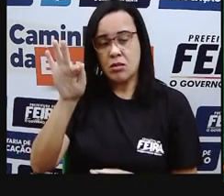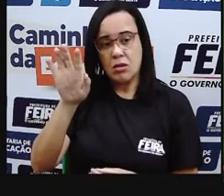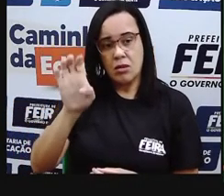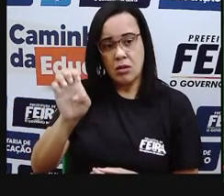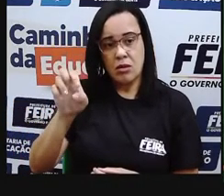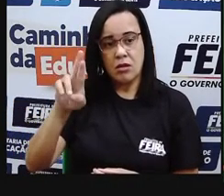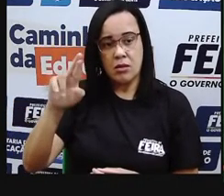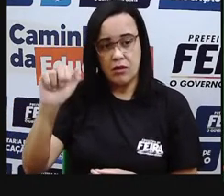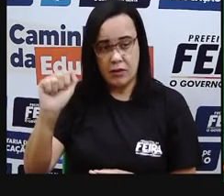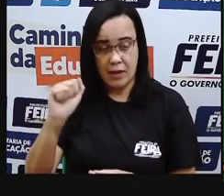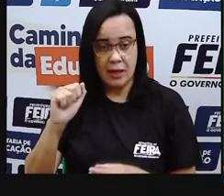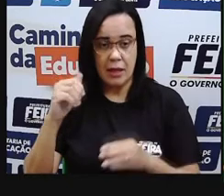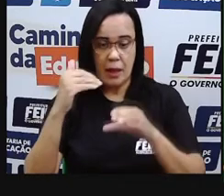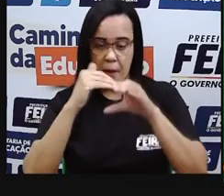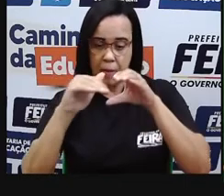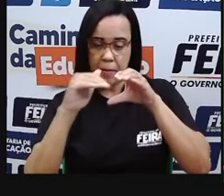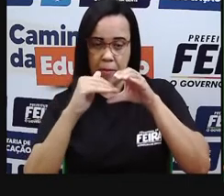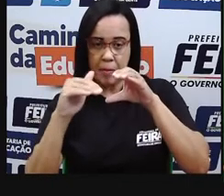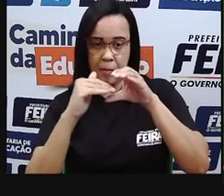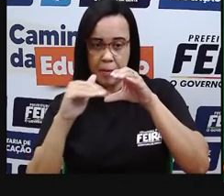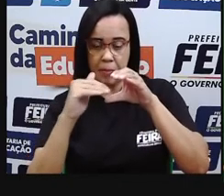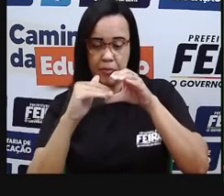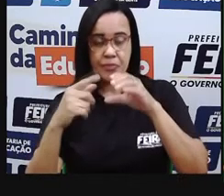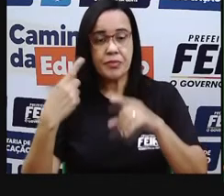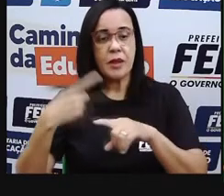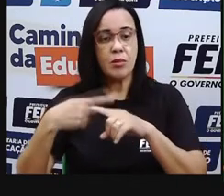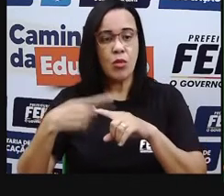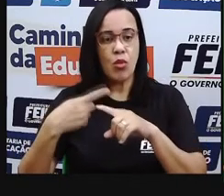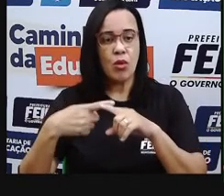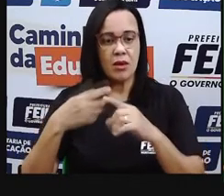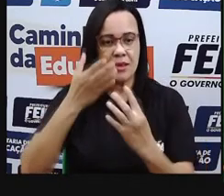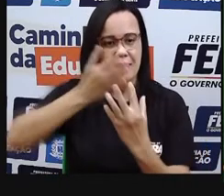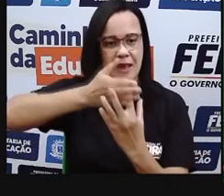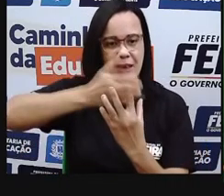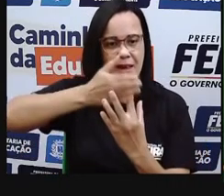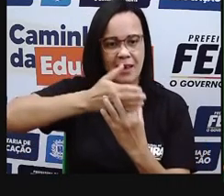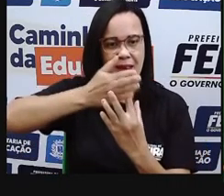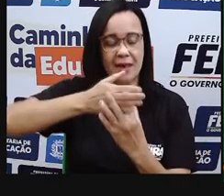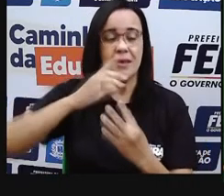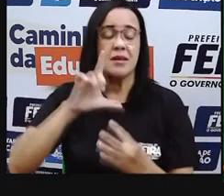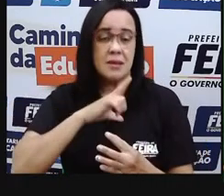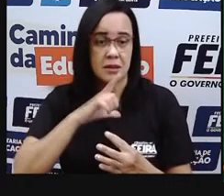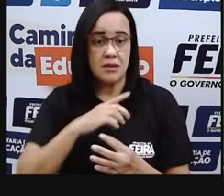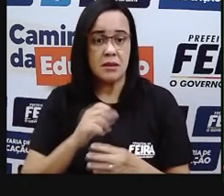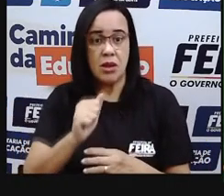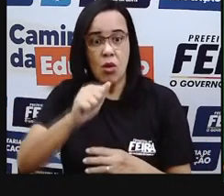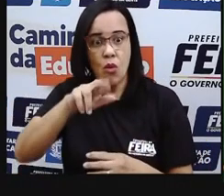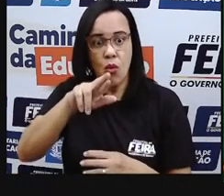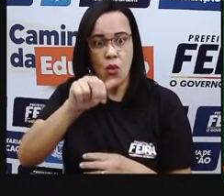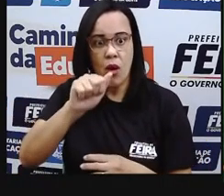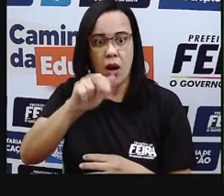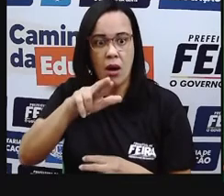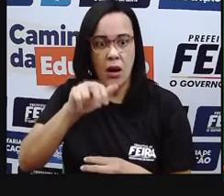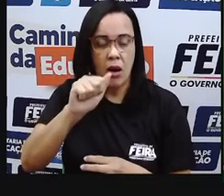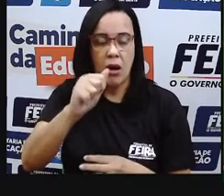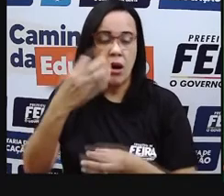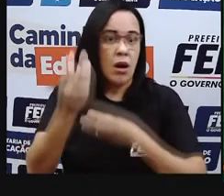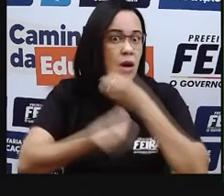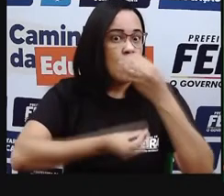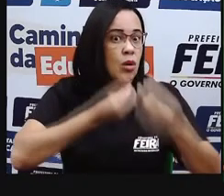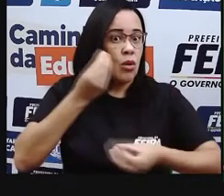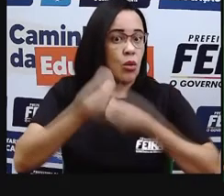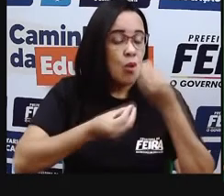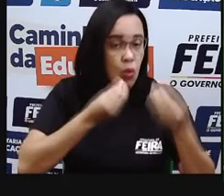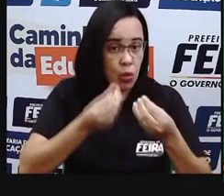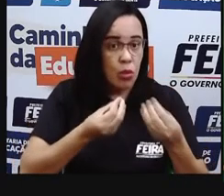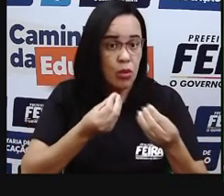nela em que o ar também começa a ficar rarefeito, onde ocorrem muitas combustões